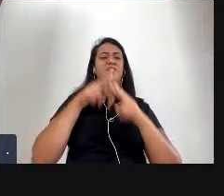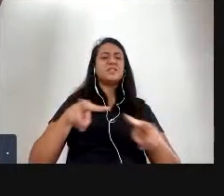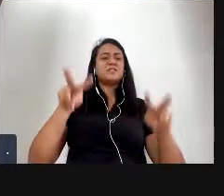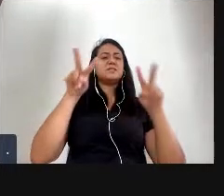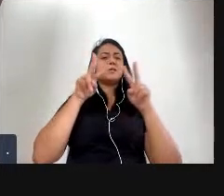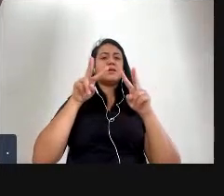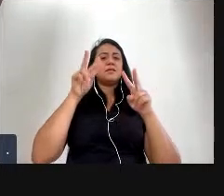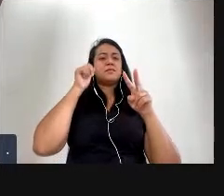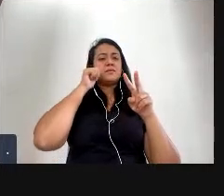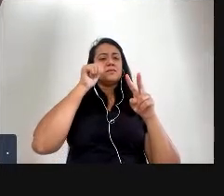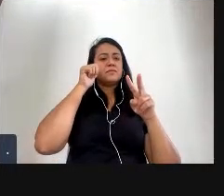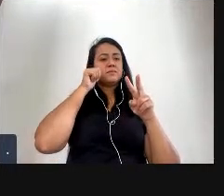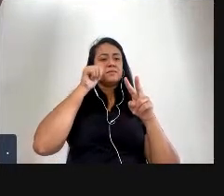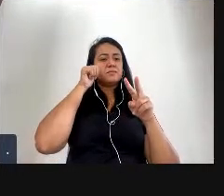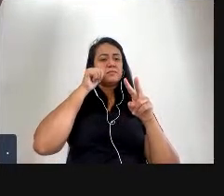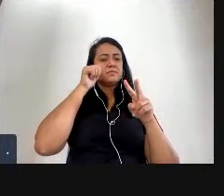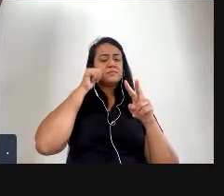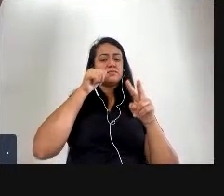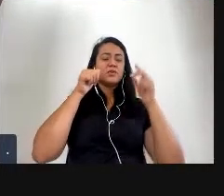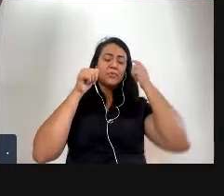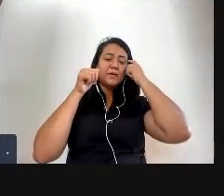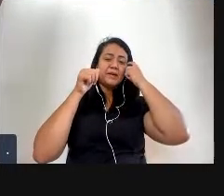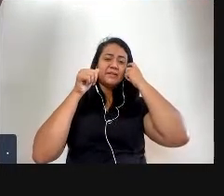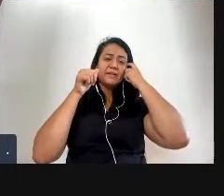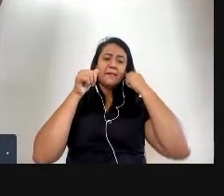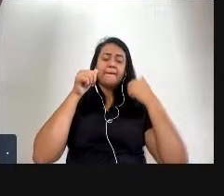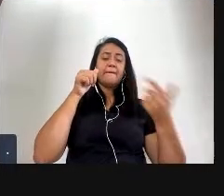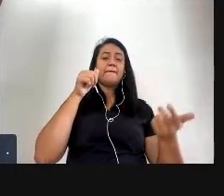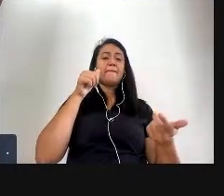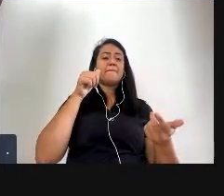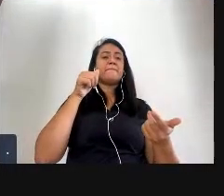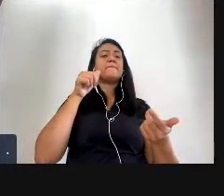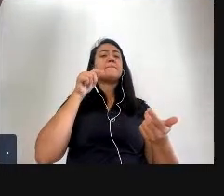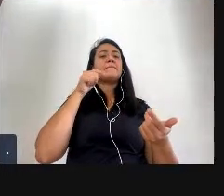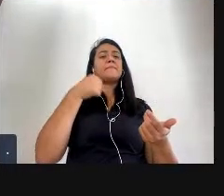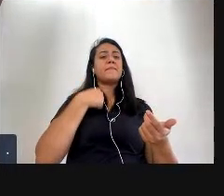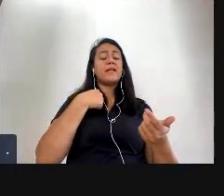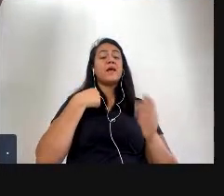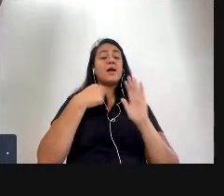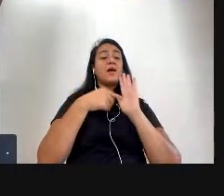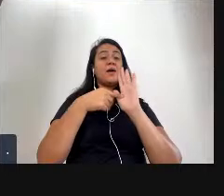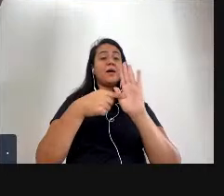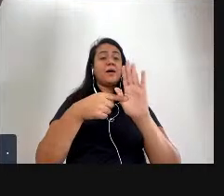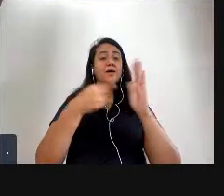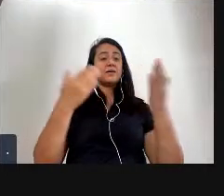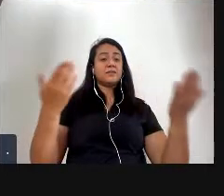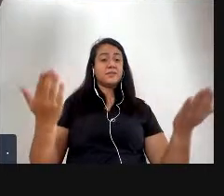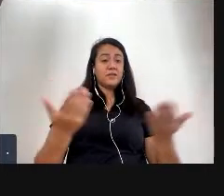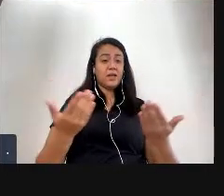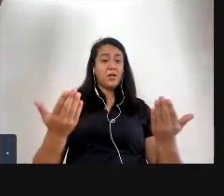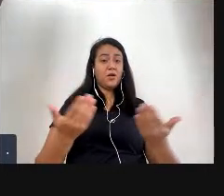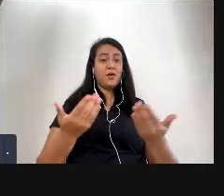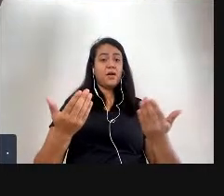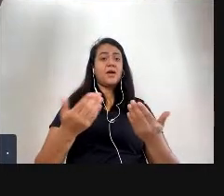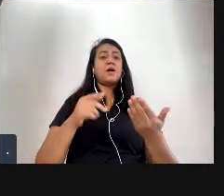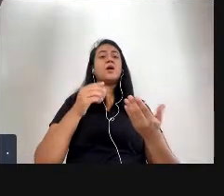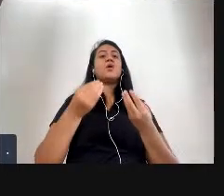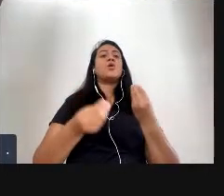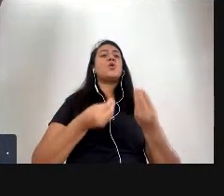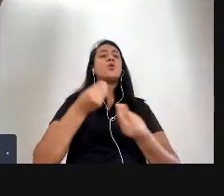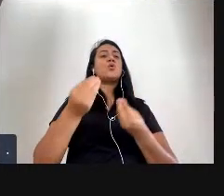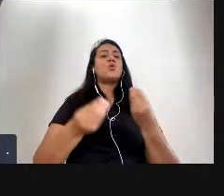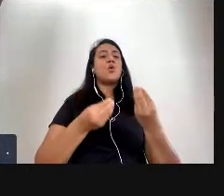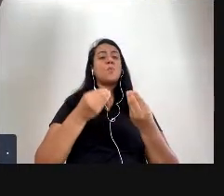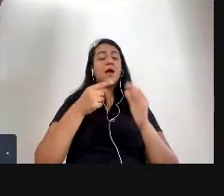interessante esse livro e aí eu mostro agora mais um pedacinho da exposição